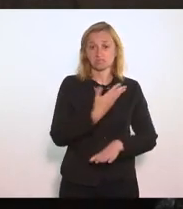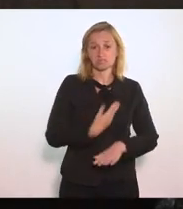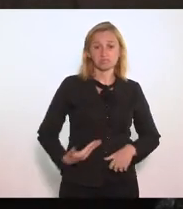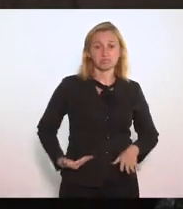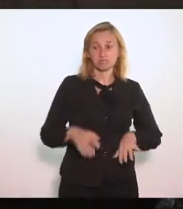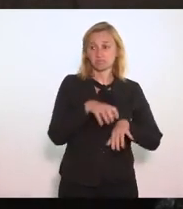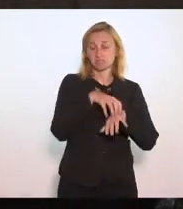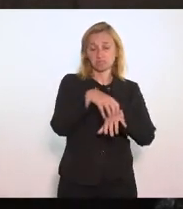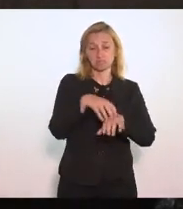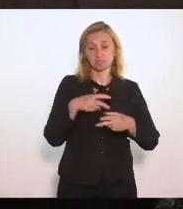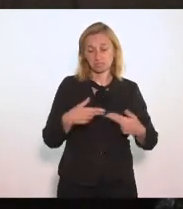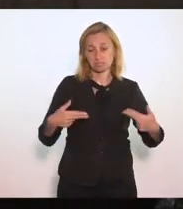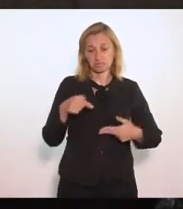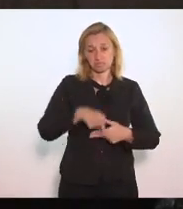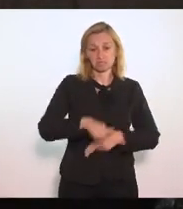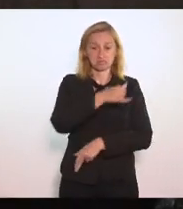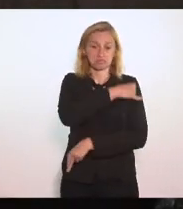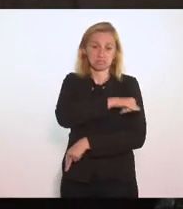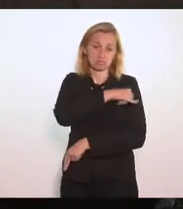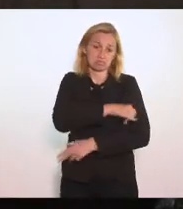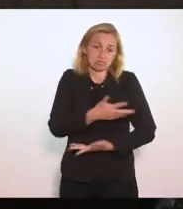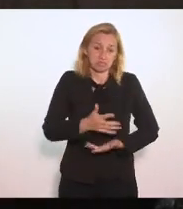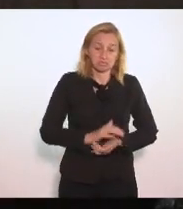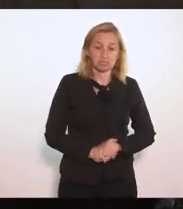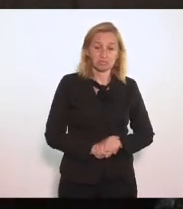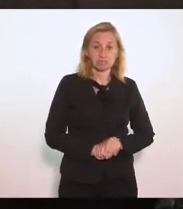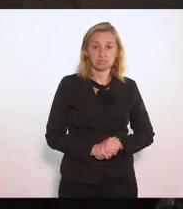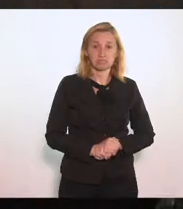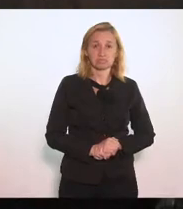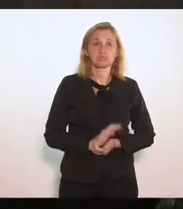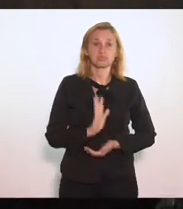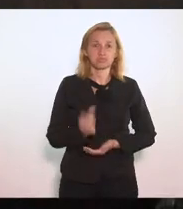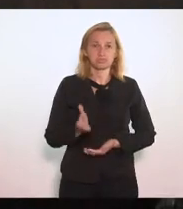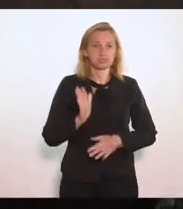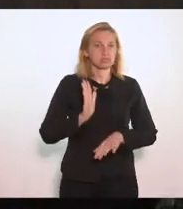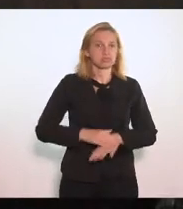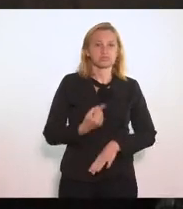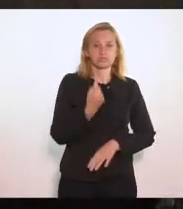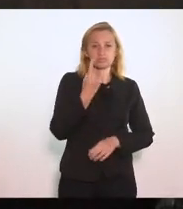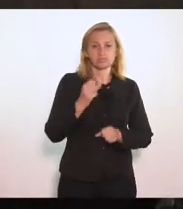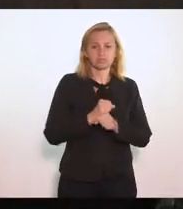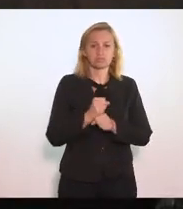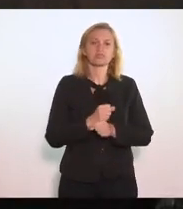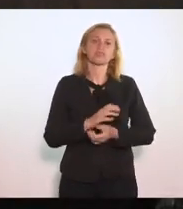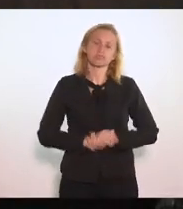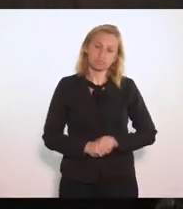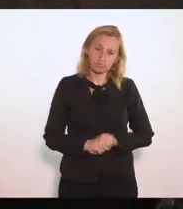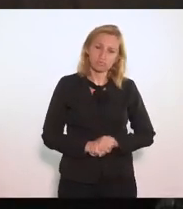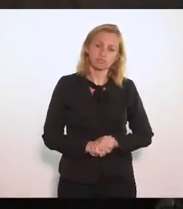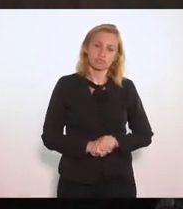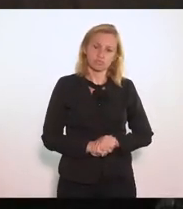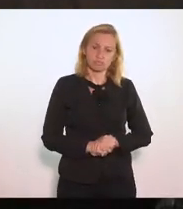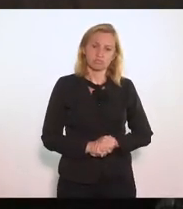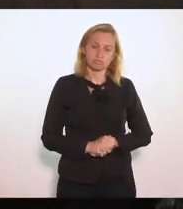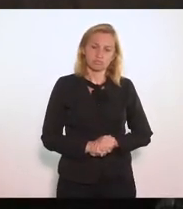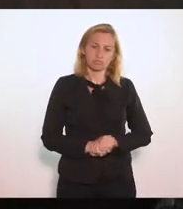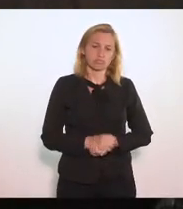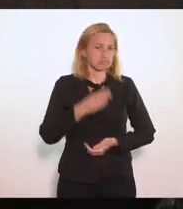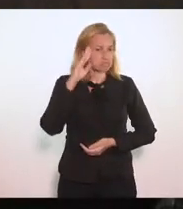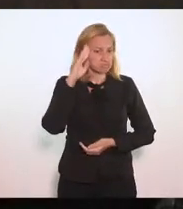transporte Aqui no Rio de Janeiro Nós passamos Já faz mais de um ano Que os